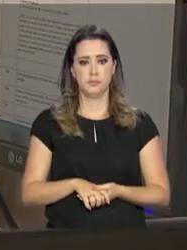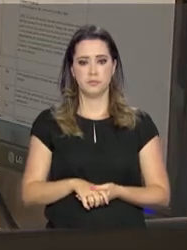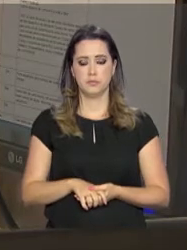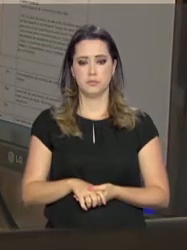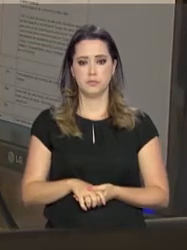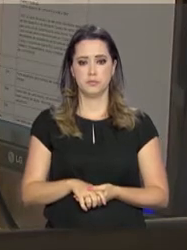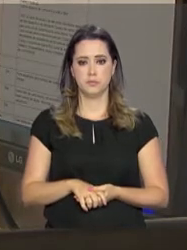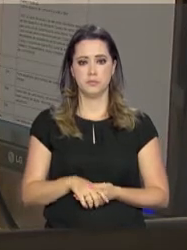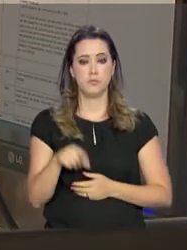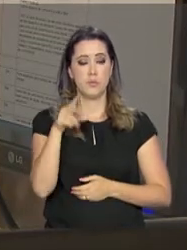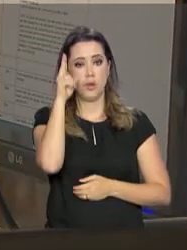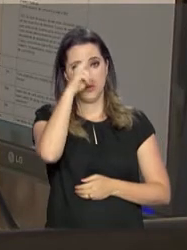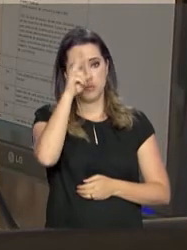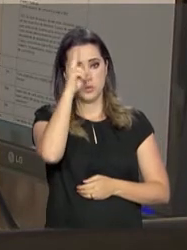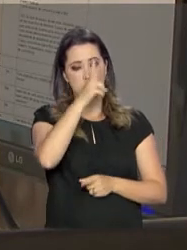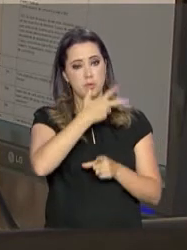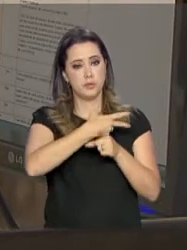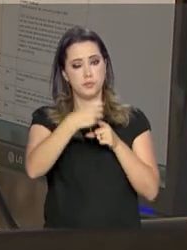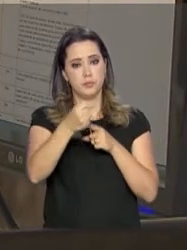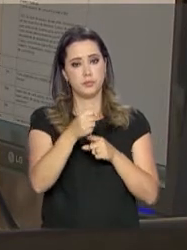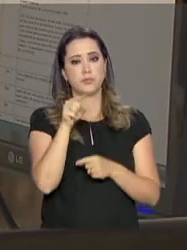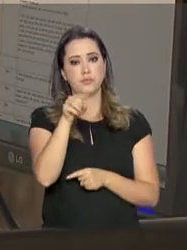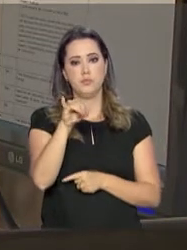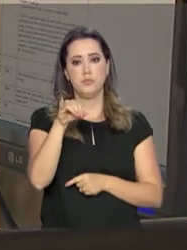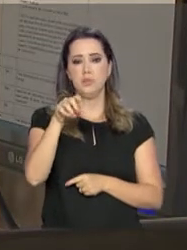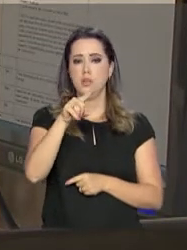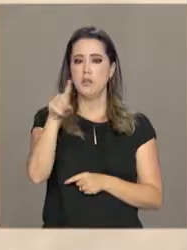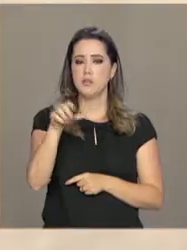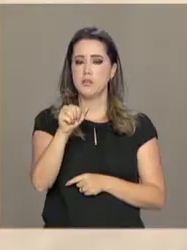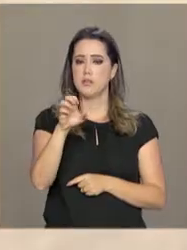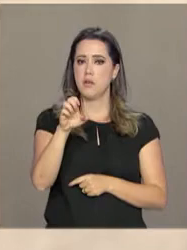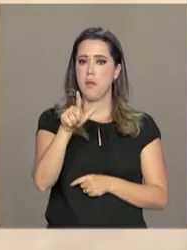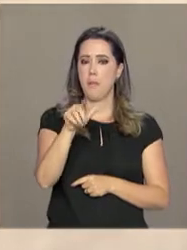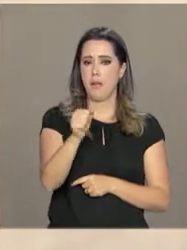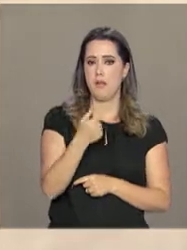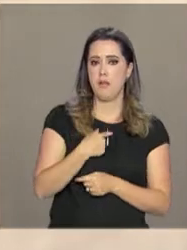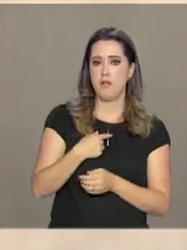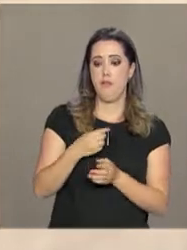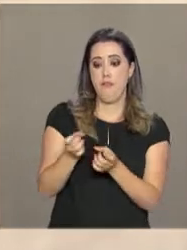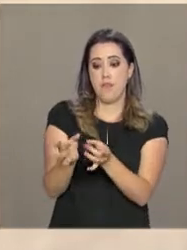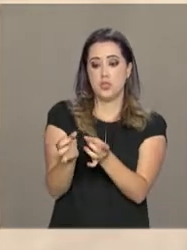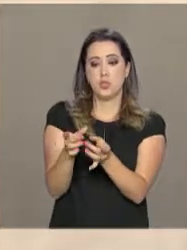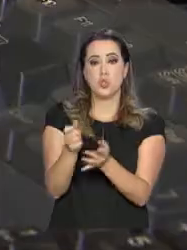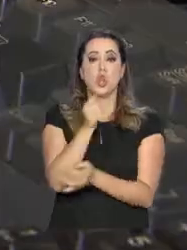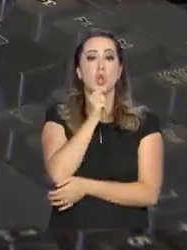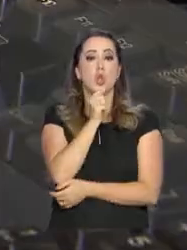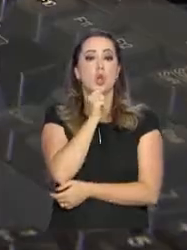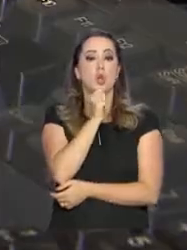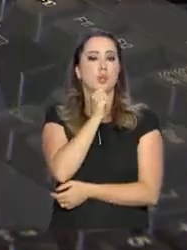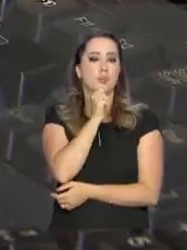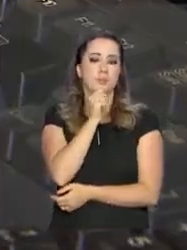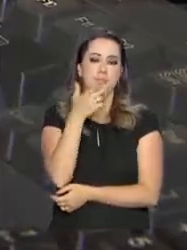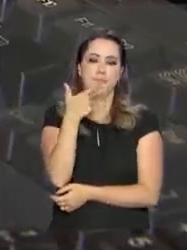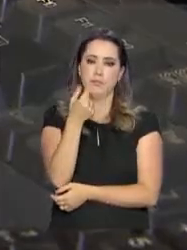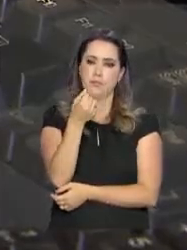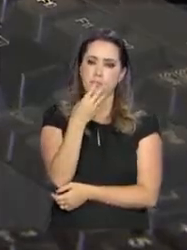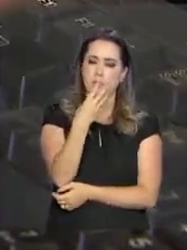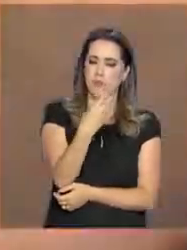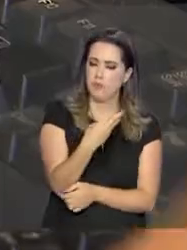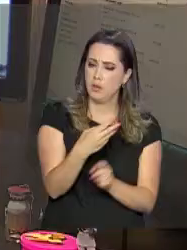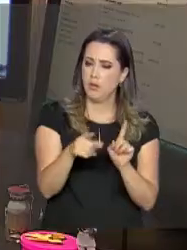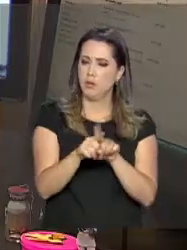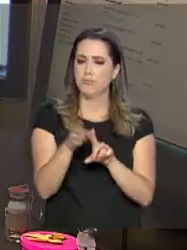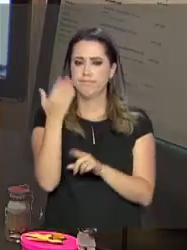Uma história de superação. Isabela foi condenada por tráfico de drogas em 2013, cumpriu pouco mais de um